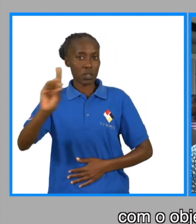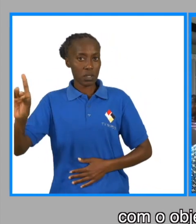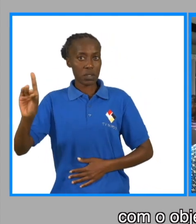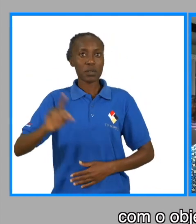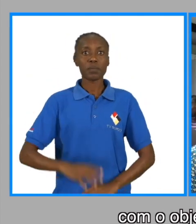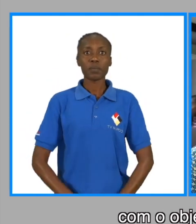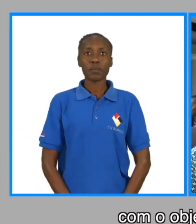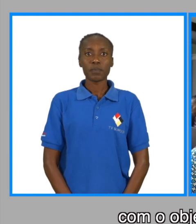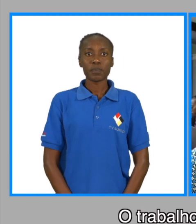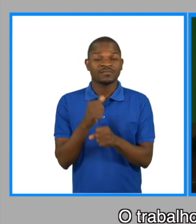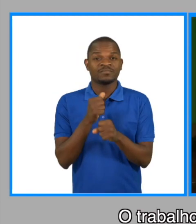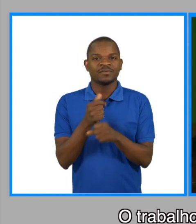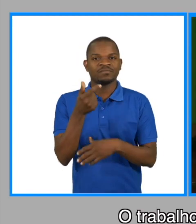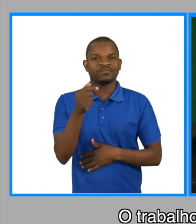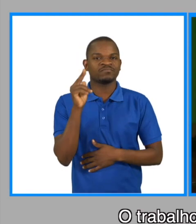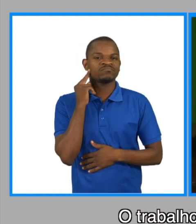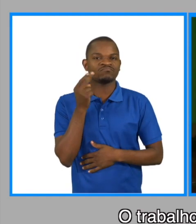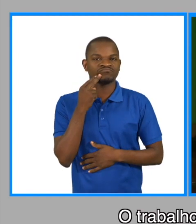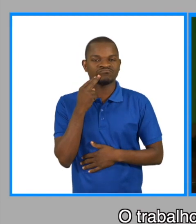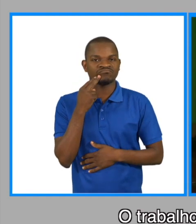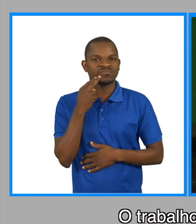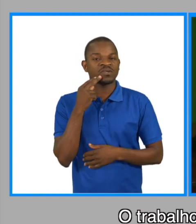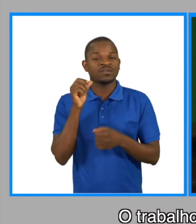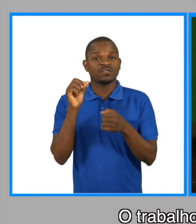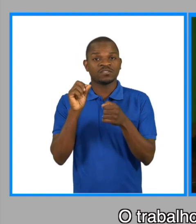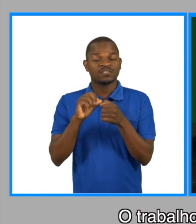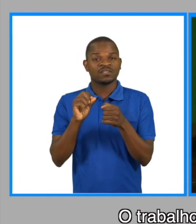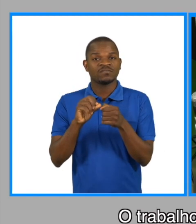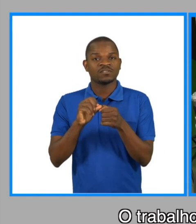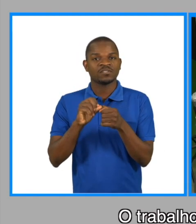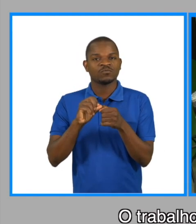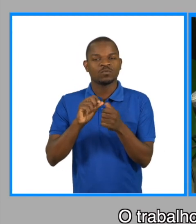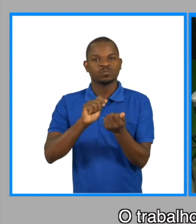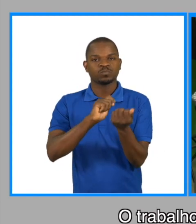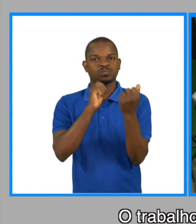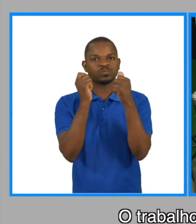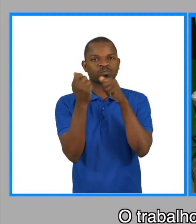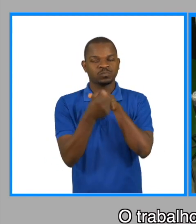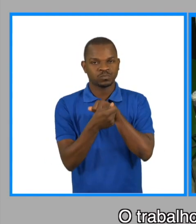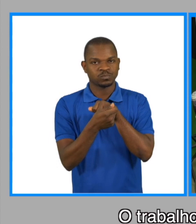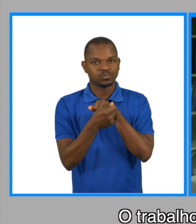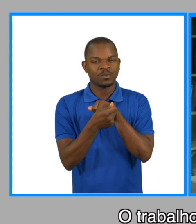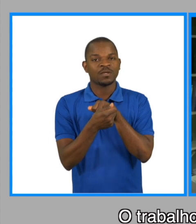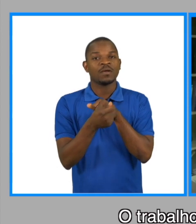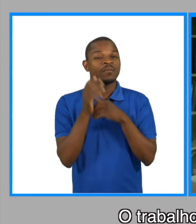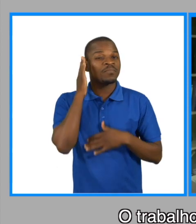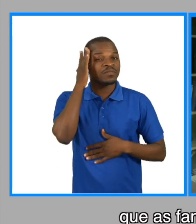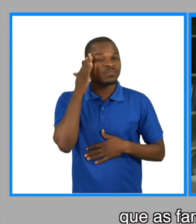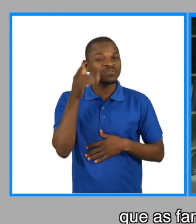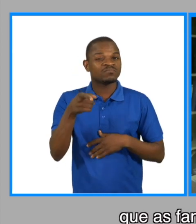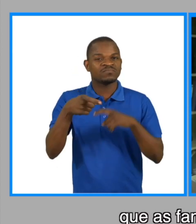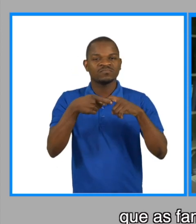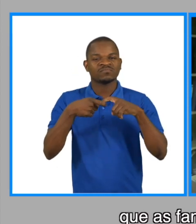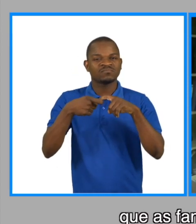pessoas com deficiência. O trabalho da TV Surdo está a eliminar, felizmente, este